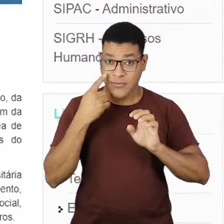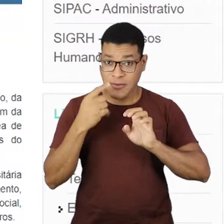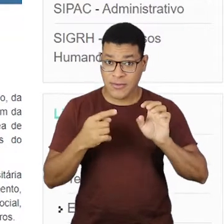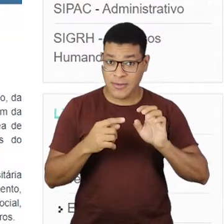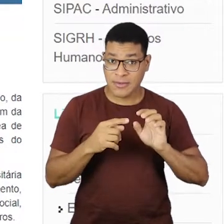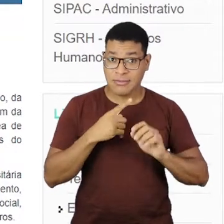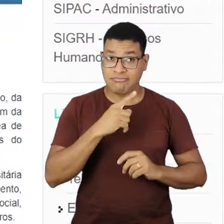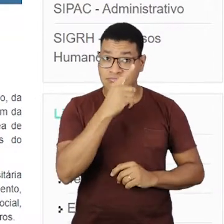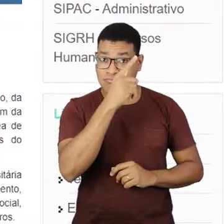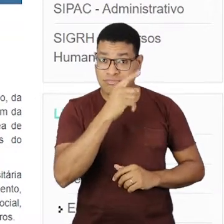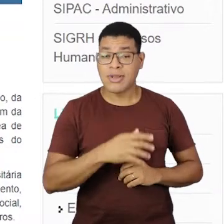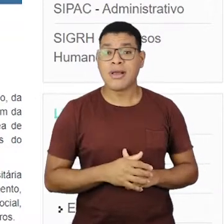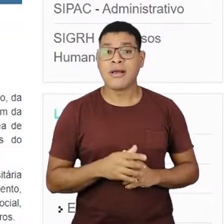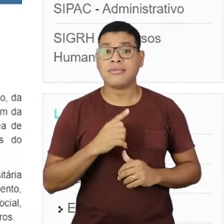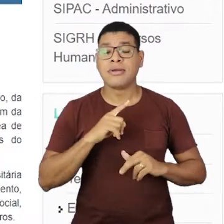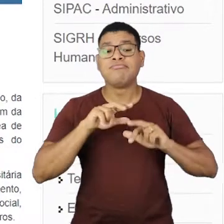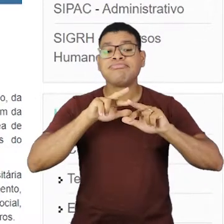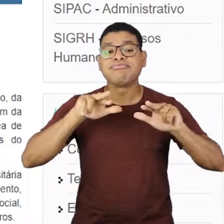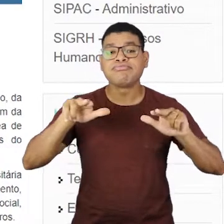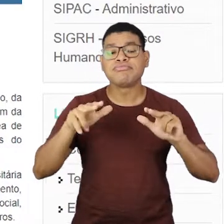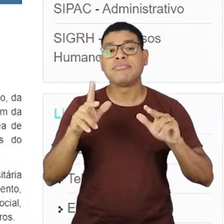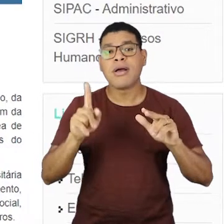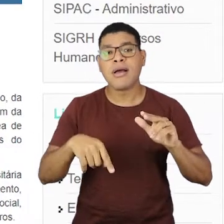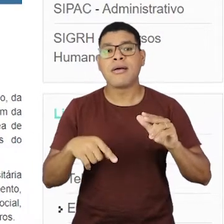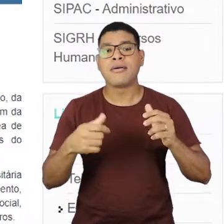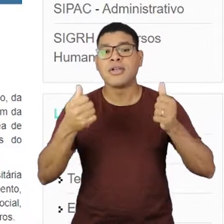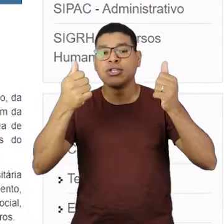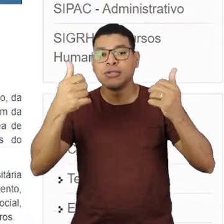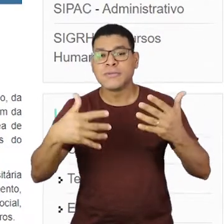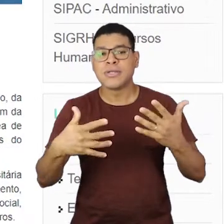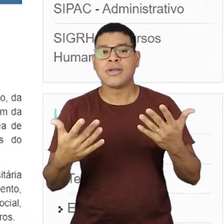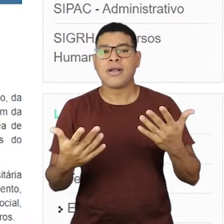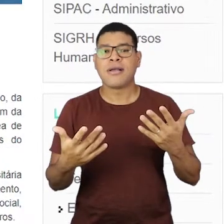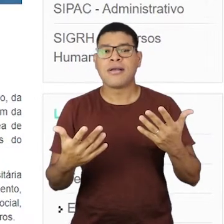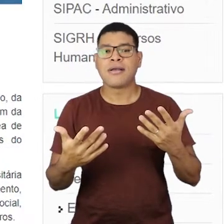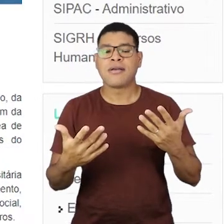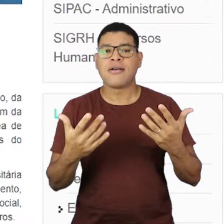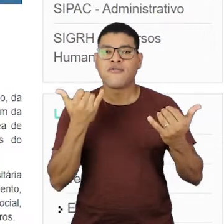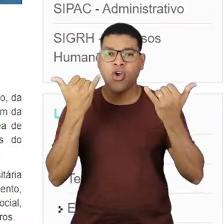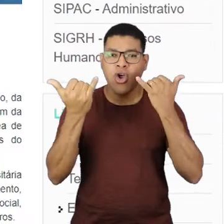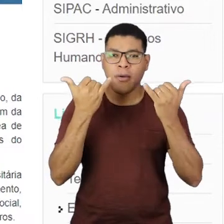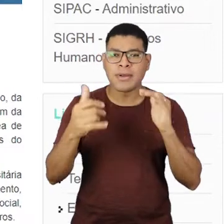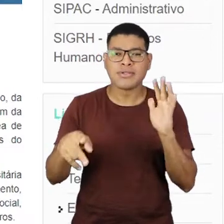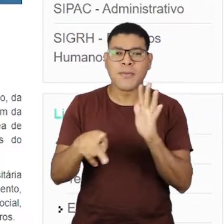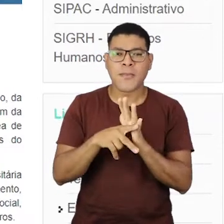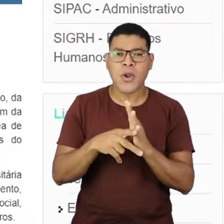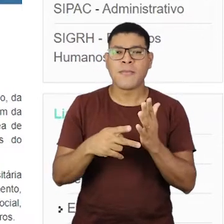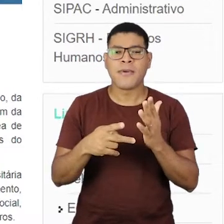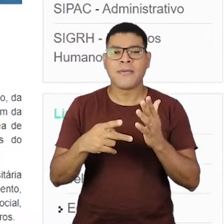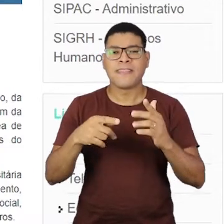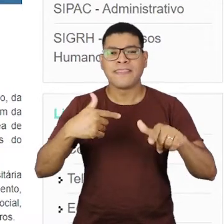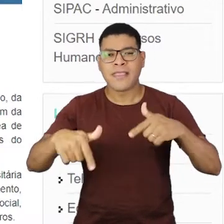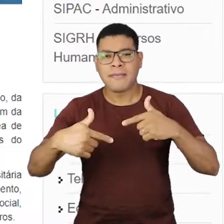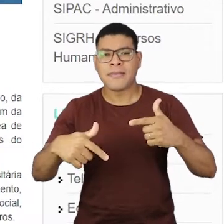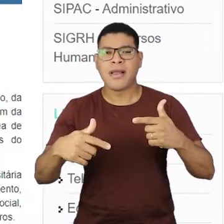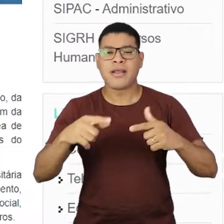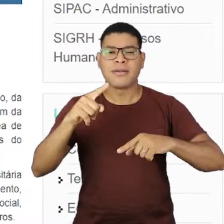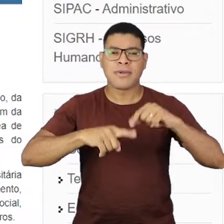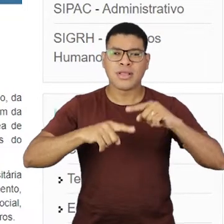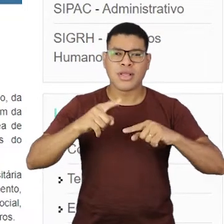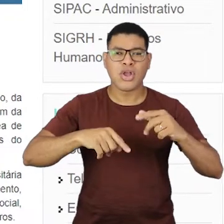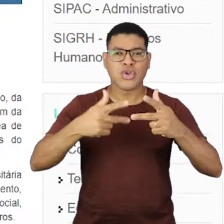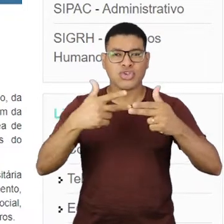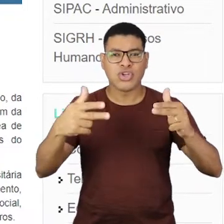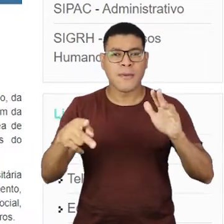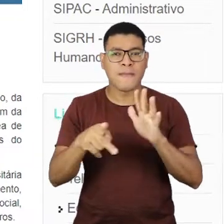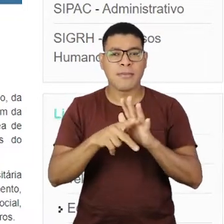minha esquerda da tela, os parâmetros, né? Com indicadores de informações acerca dos serviços e produtos